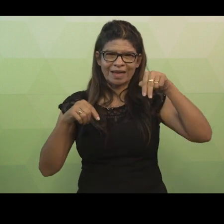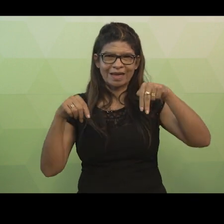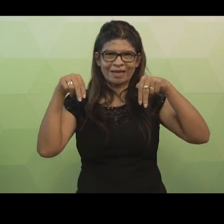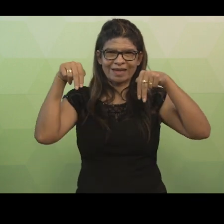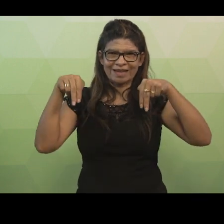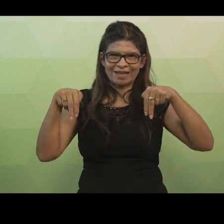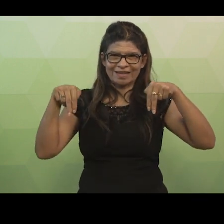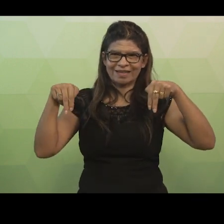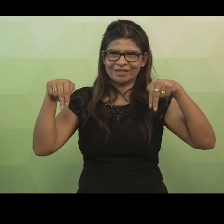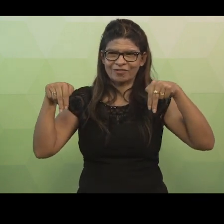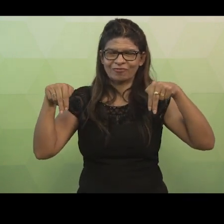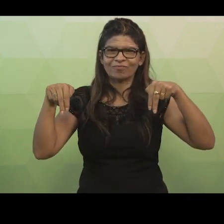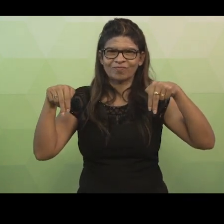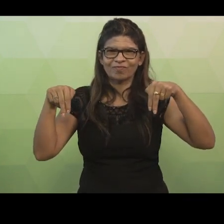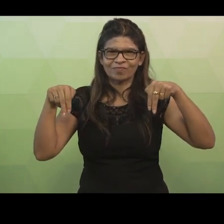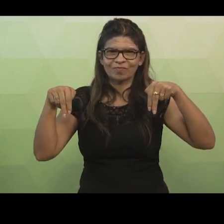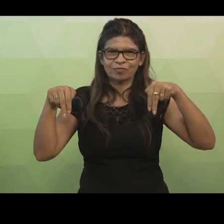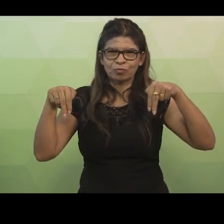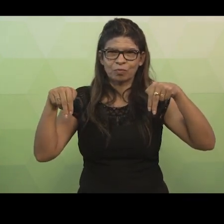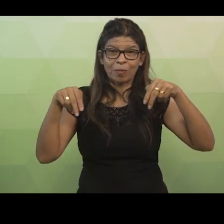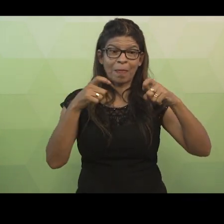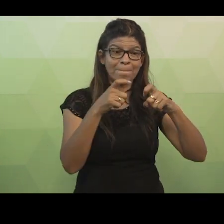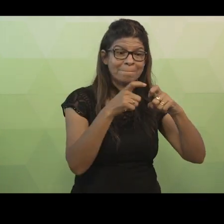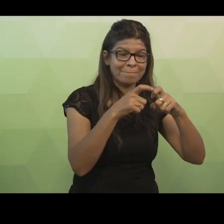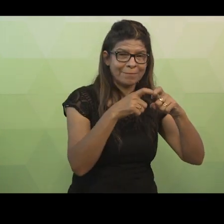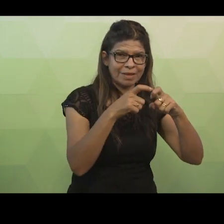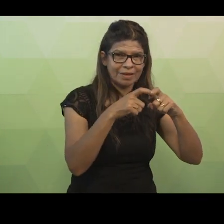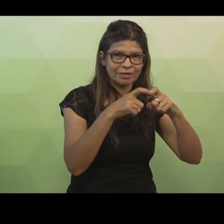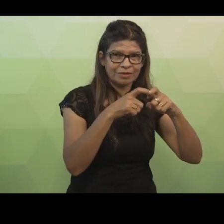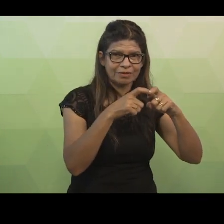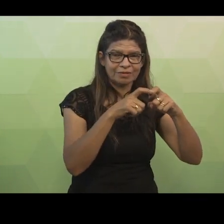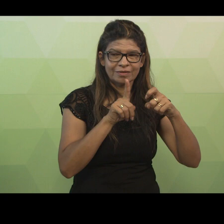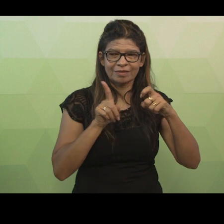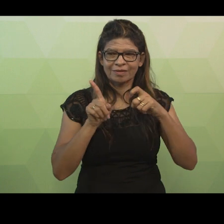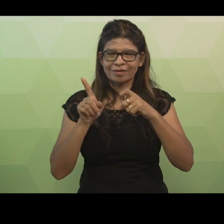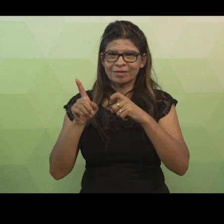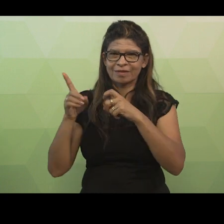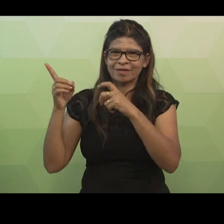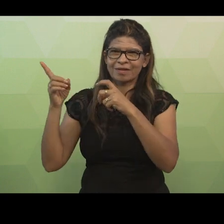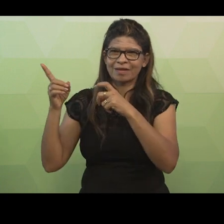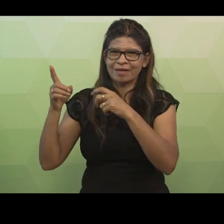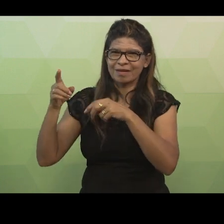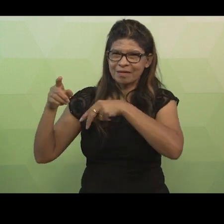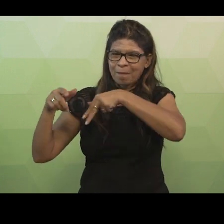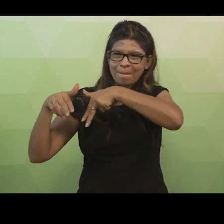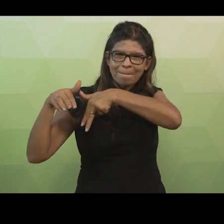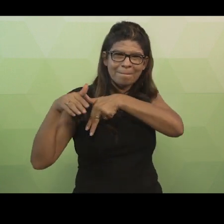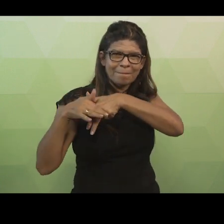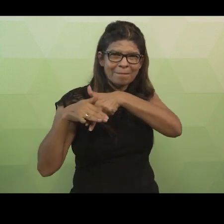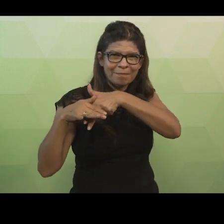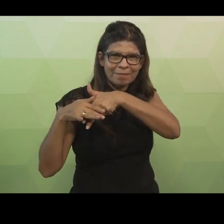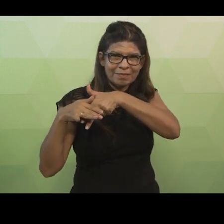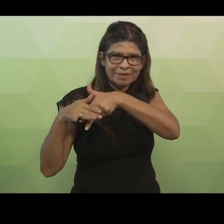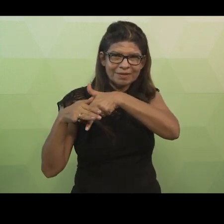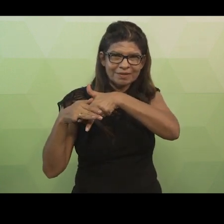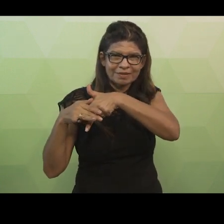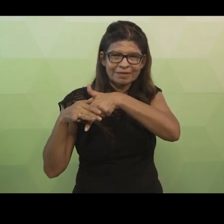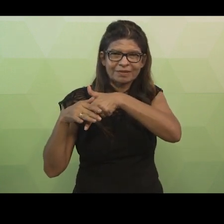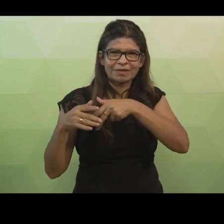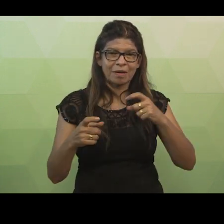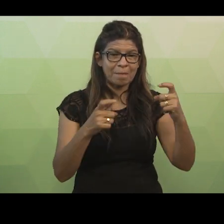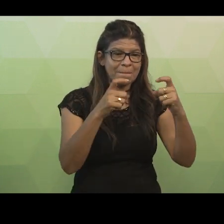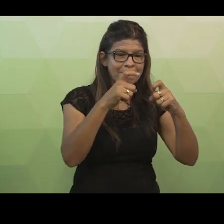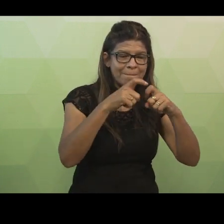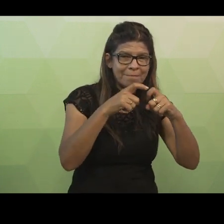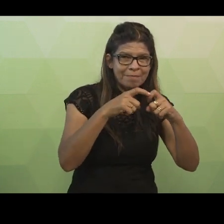letra N próxima à entidade médicos e próxima à entidade pacientes. As duas são entidades médicos